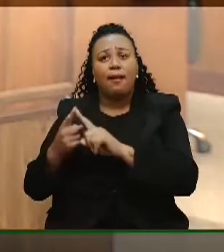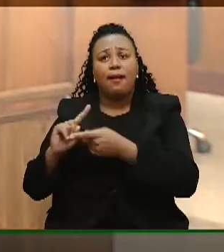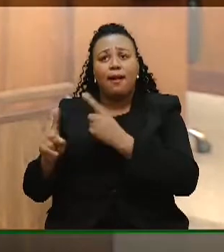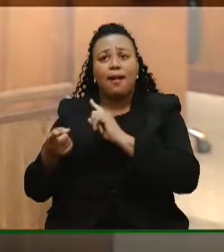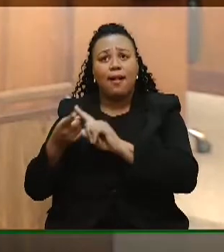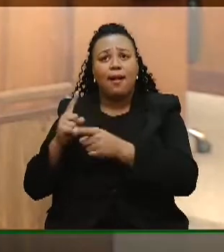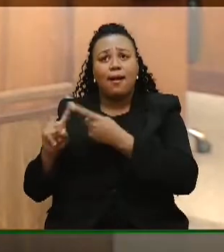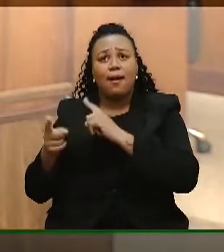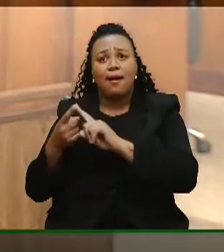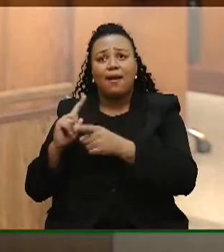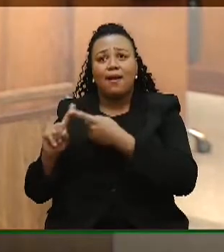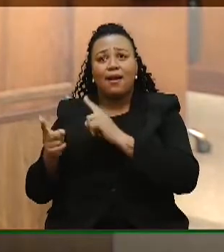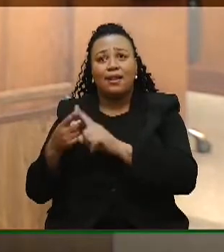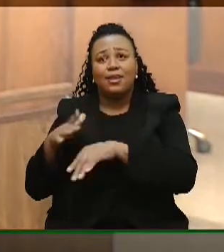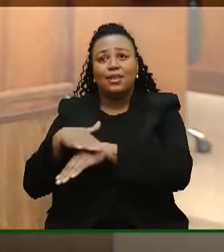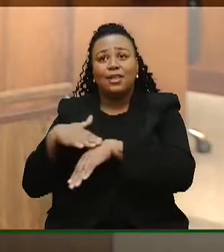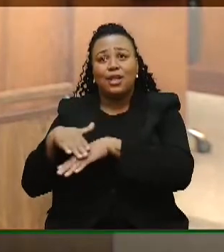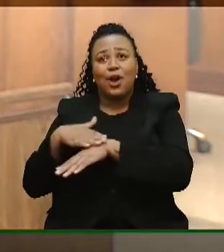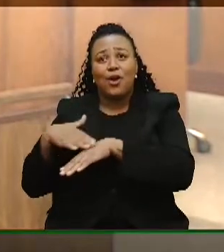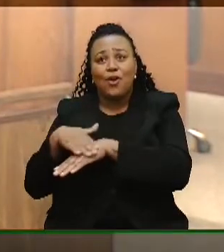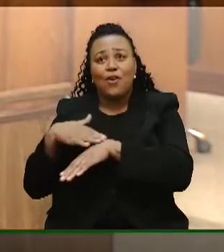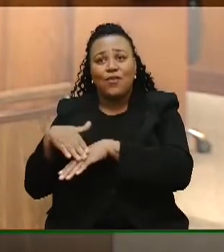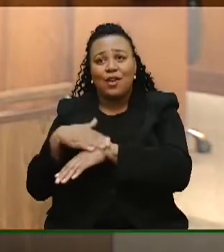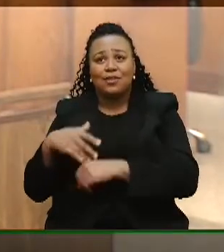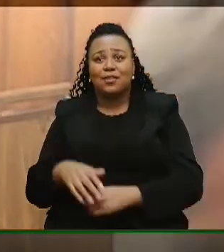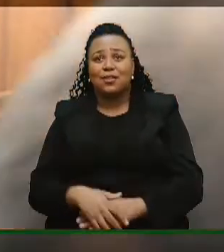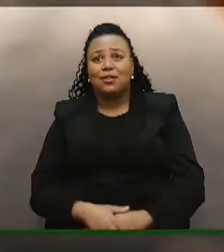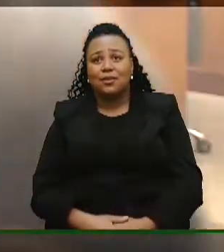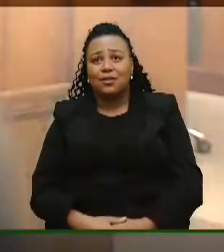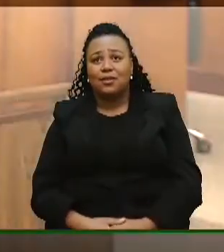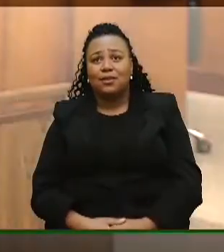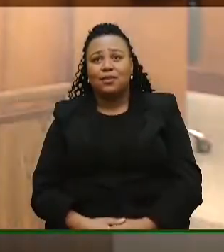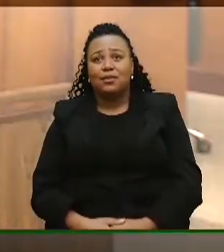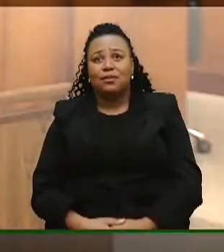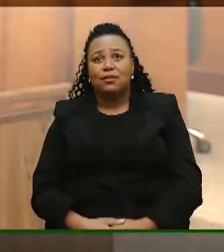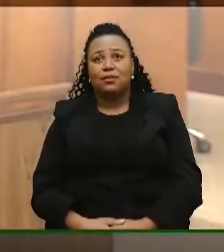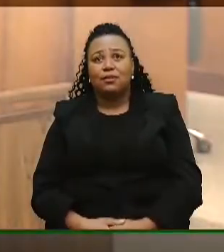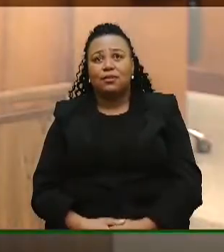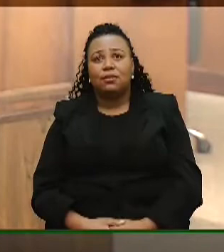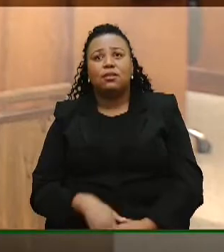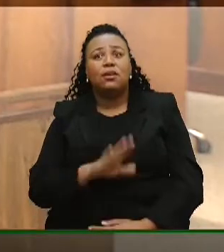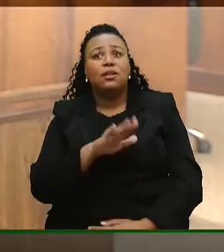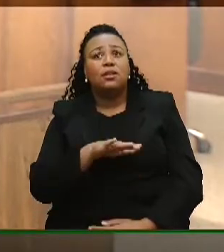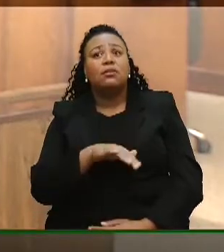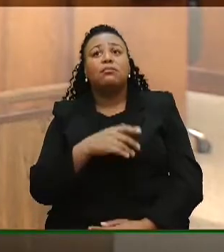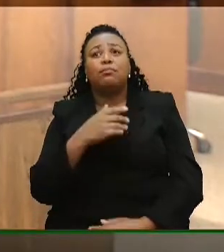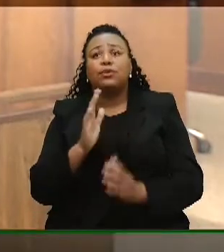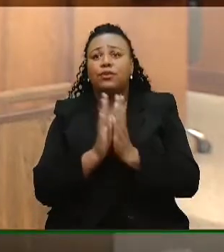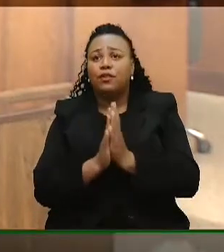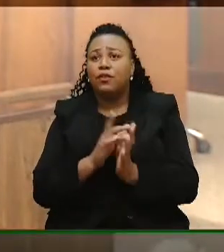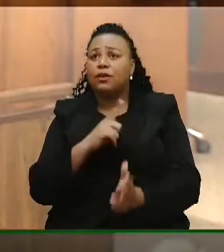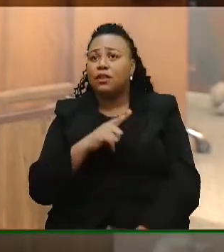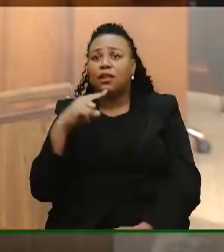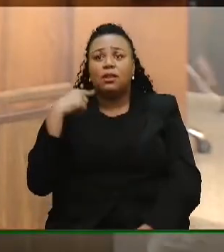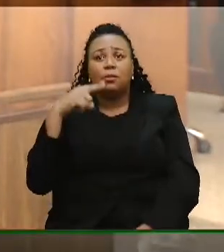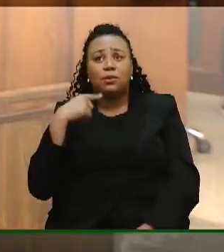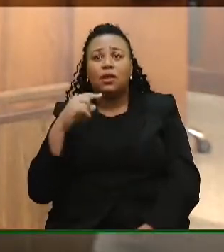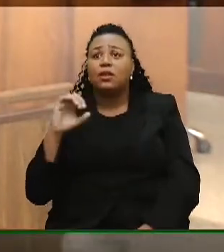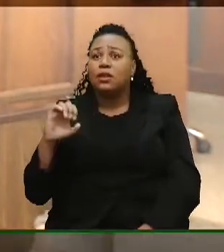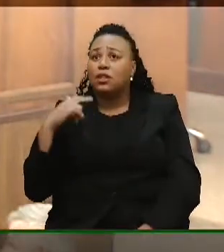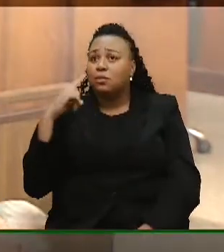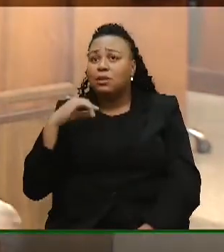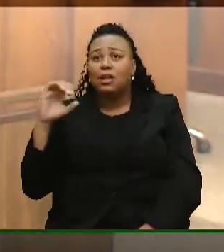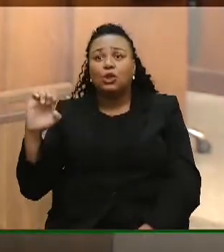conversa. Senhores, por favor, temos um deputado na tribuna, deputado Edgar